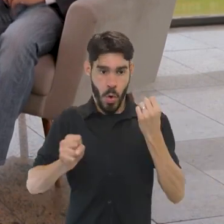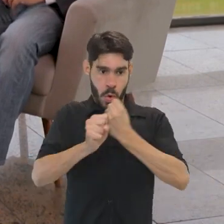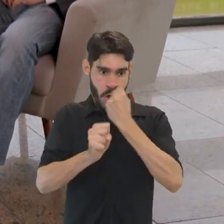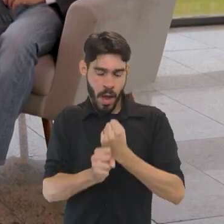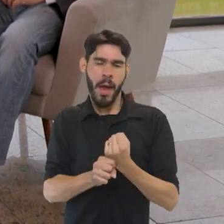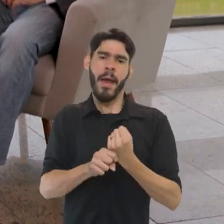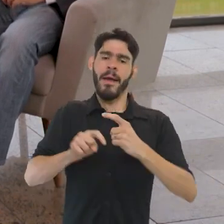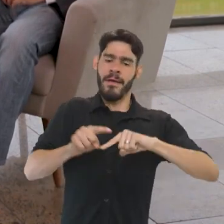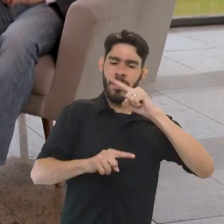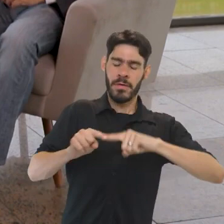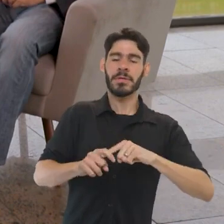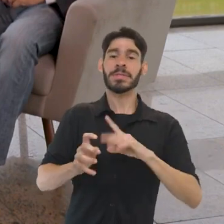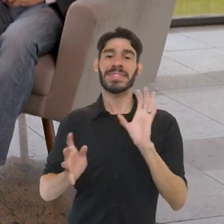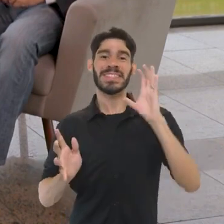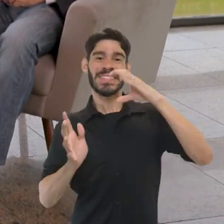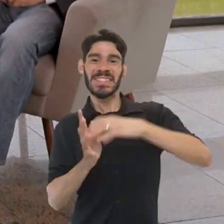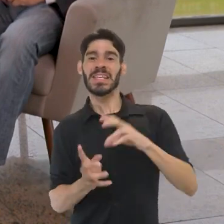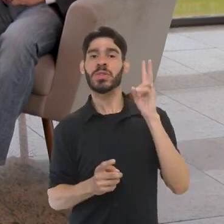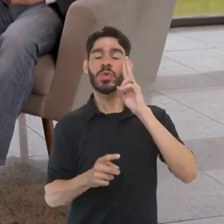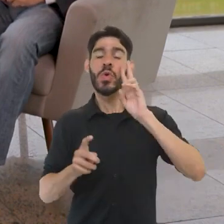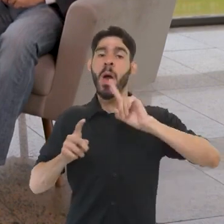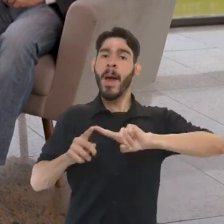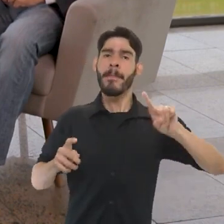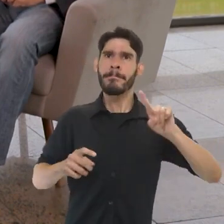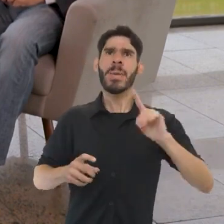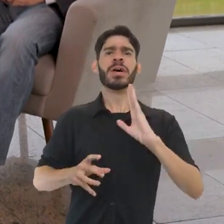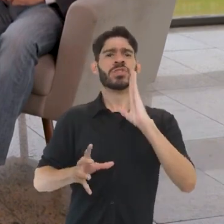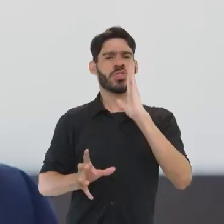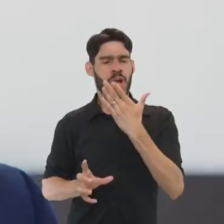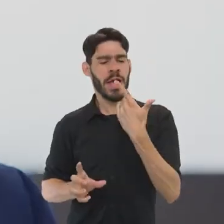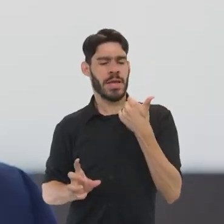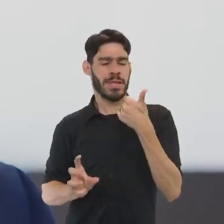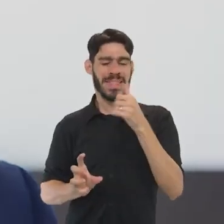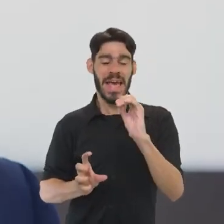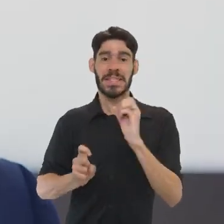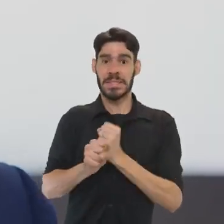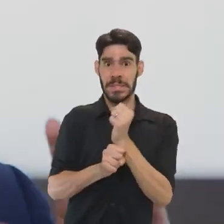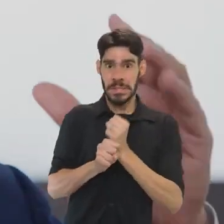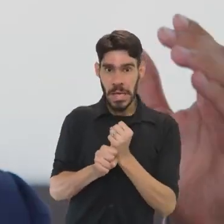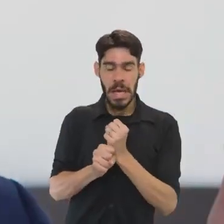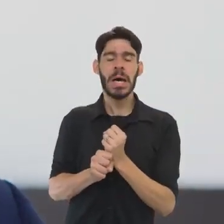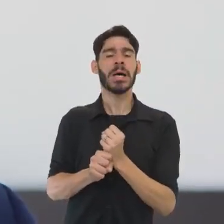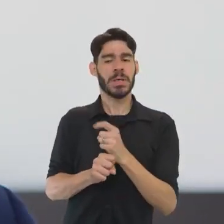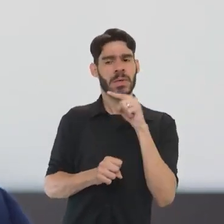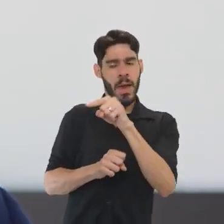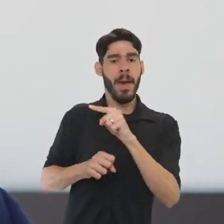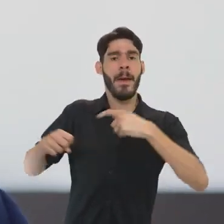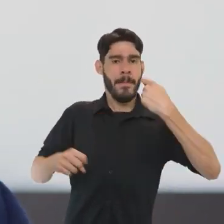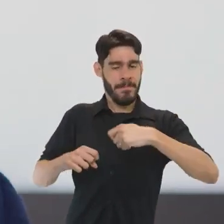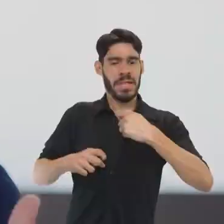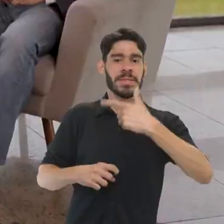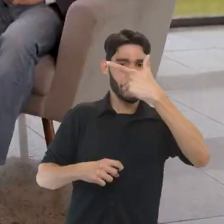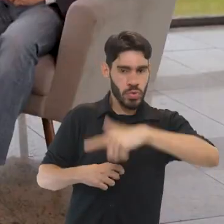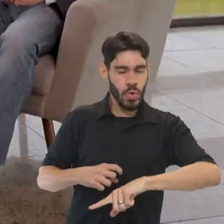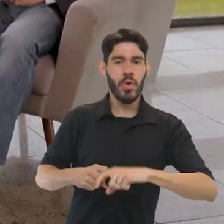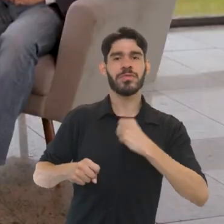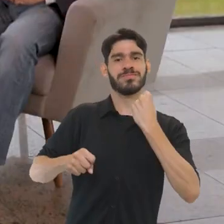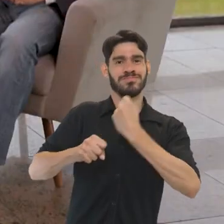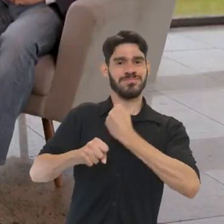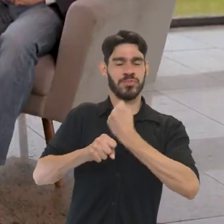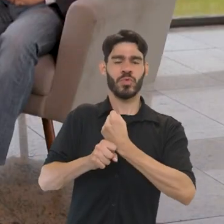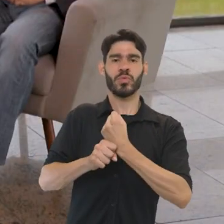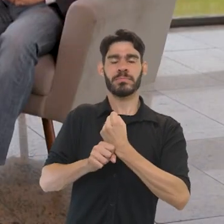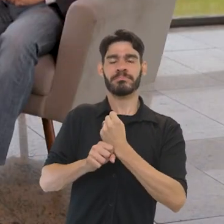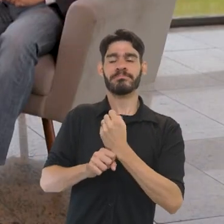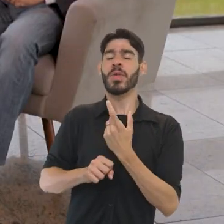restauramos muitos bens em centros históricos, mas passados 10 anos ou 15 anos, esses bens já estão novamente degradados e o IFAM tem que entrar de